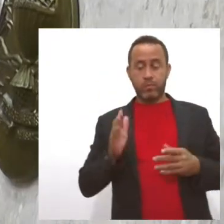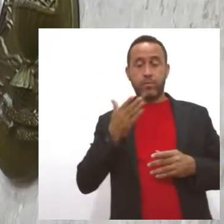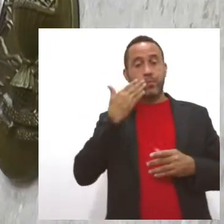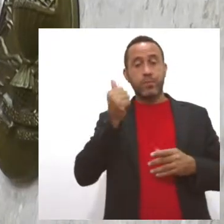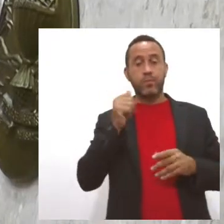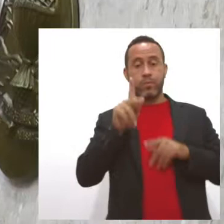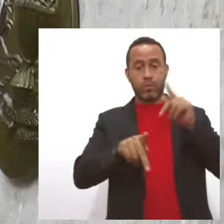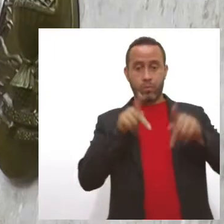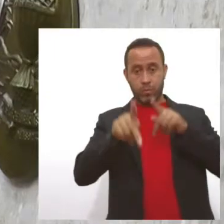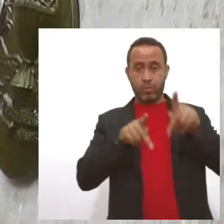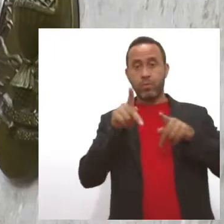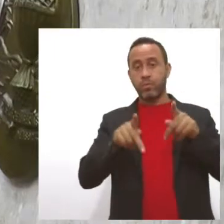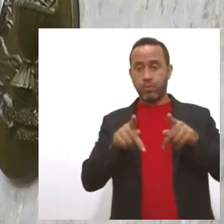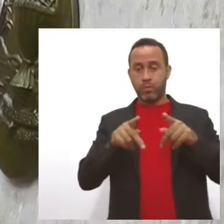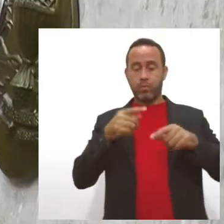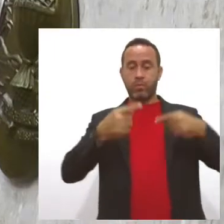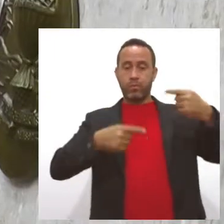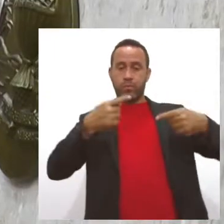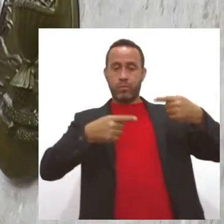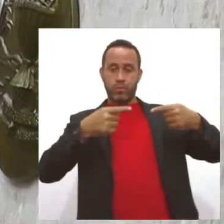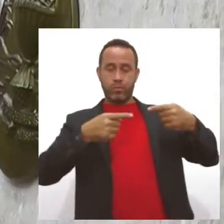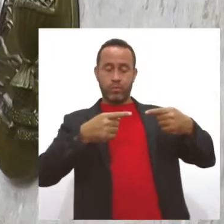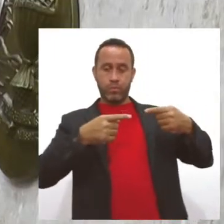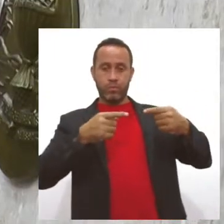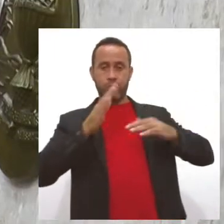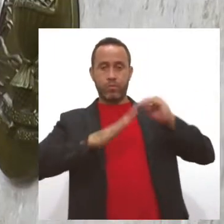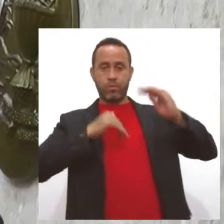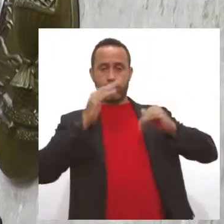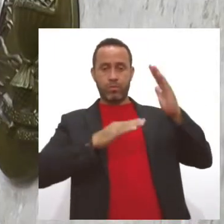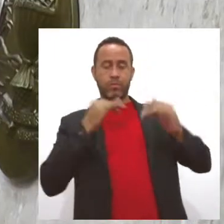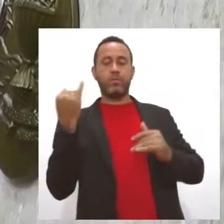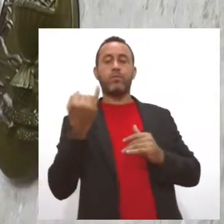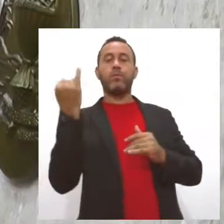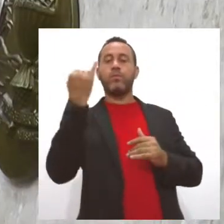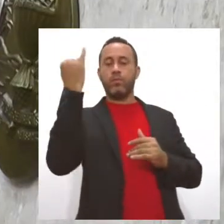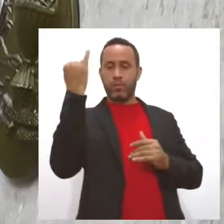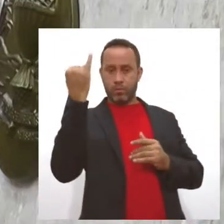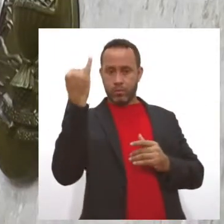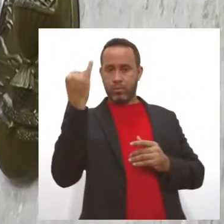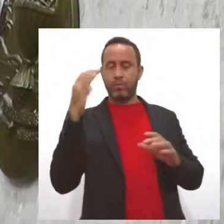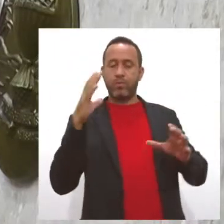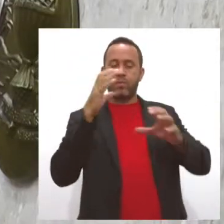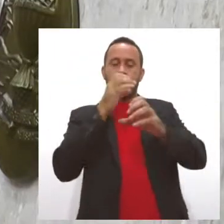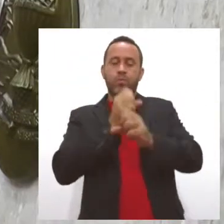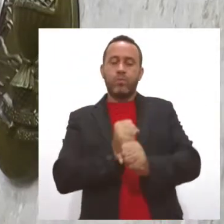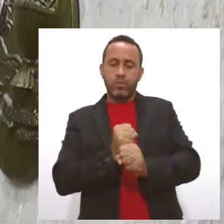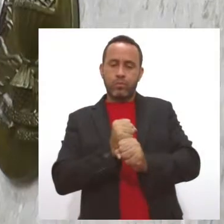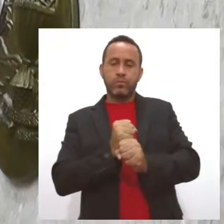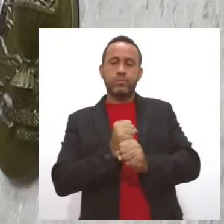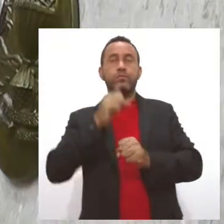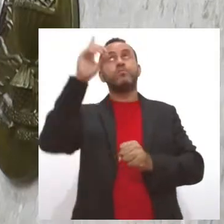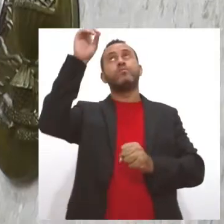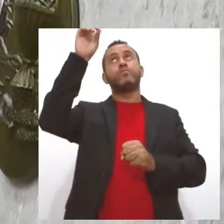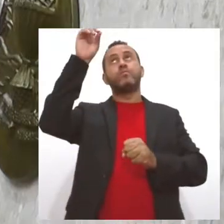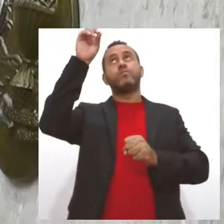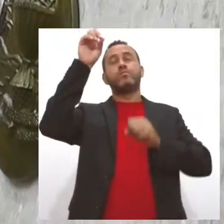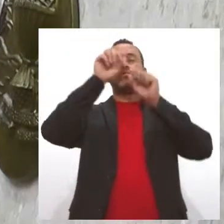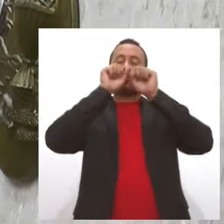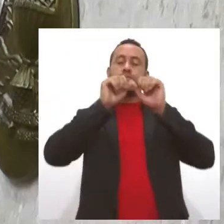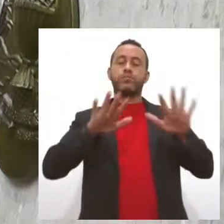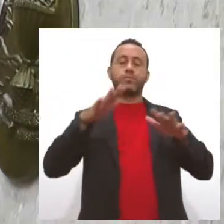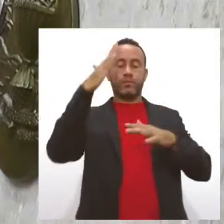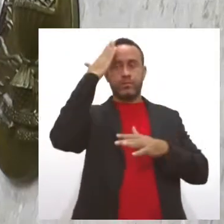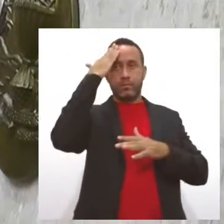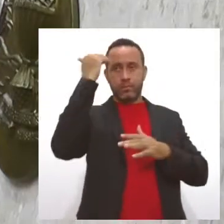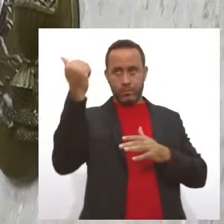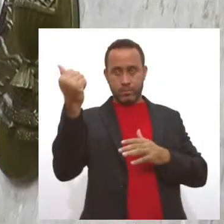através do cargo de política, através do emprego. Então, para mim é importantíssimo, só vai somar e com certeza Deus vai me dar a sabedoria para